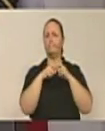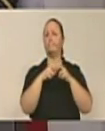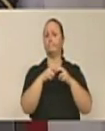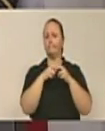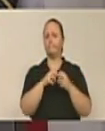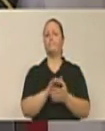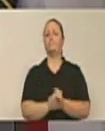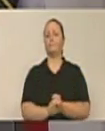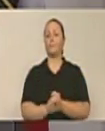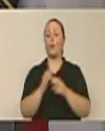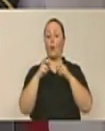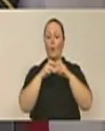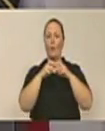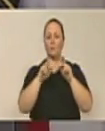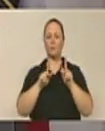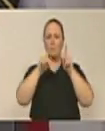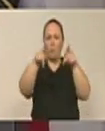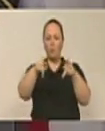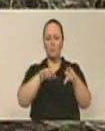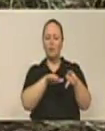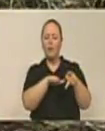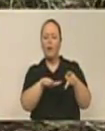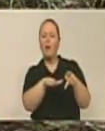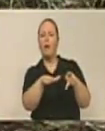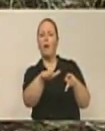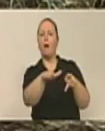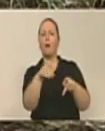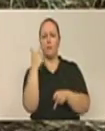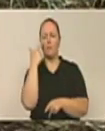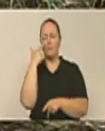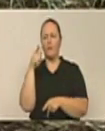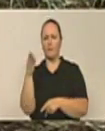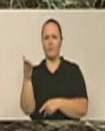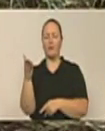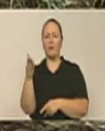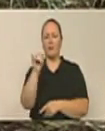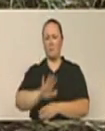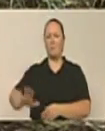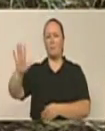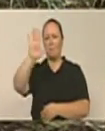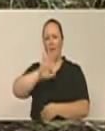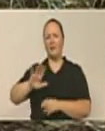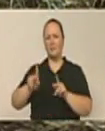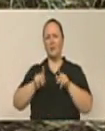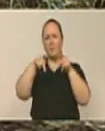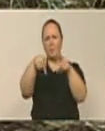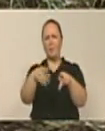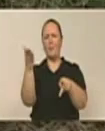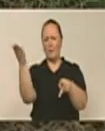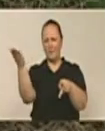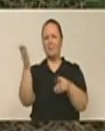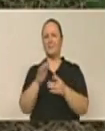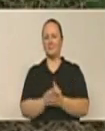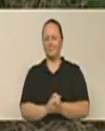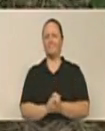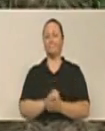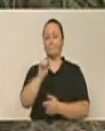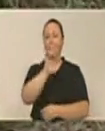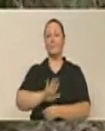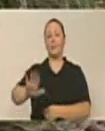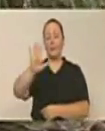o ônibus que passa ali sobre a ponte, não sei se é possível, a gente vai reprisar aquela imagem. Olha a situação da ponte e tem uma imagem ali que mostra